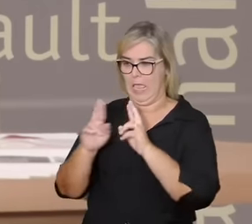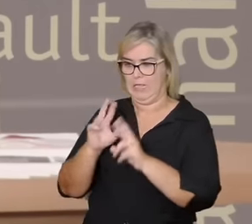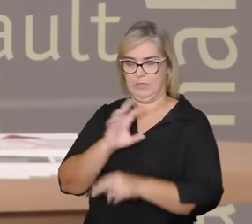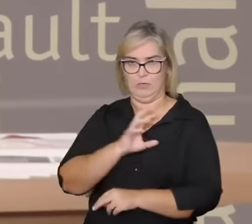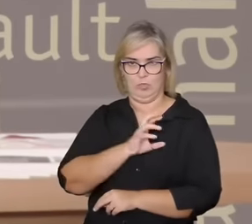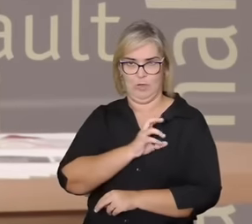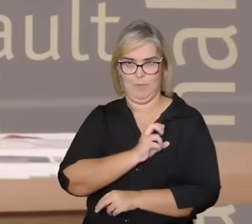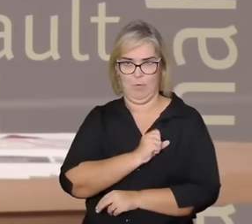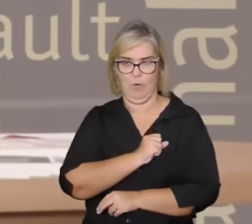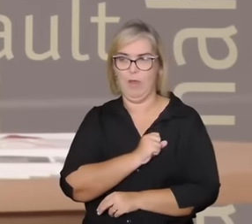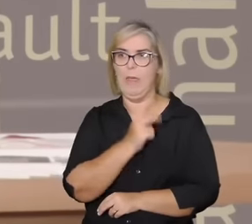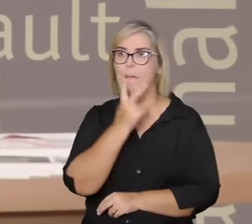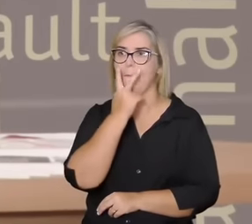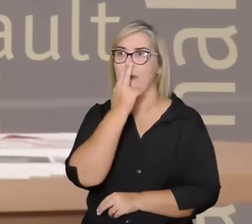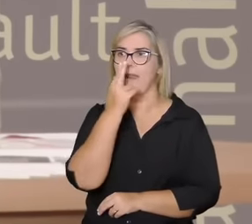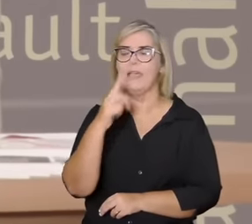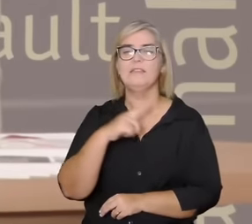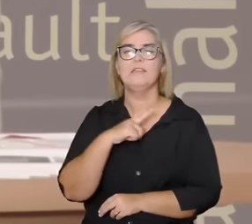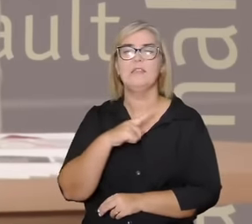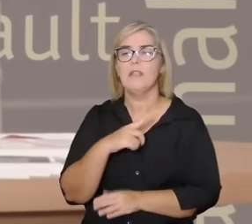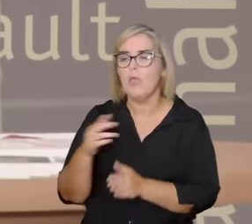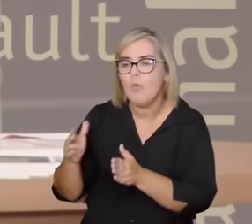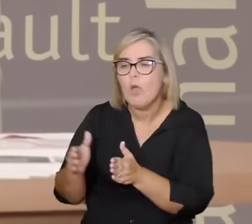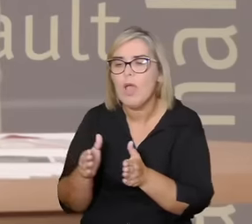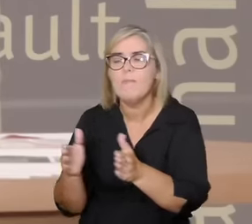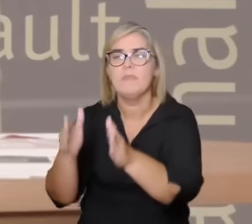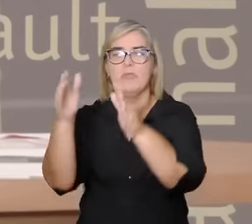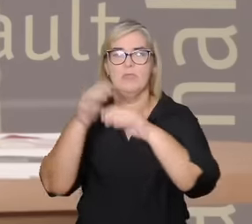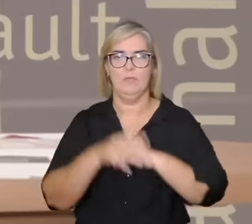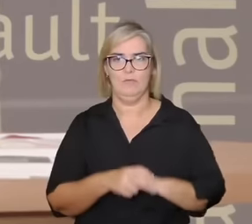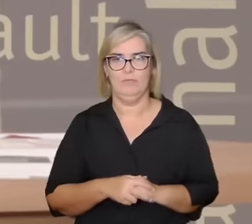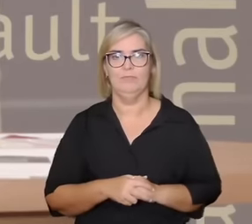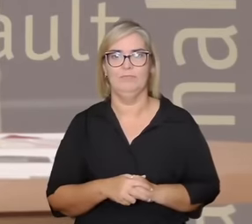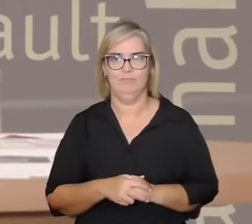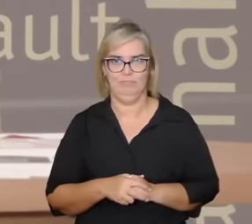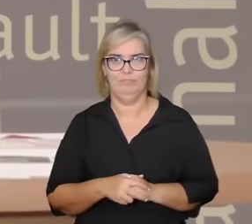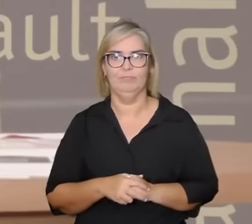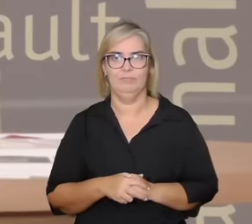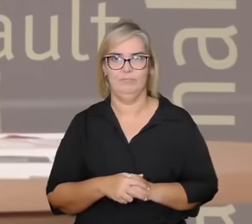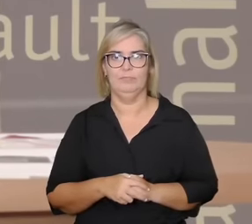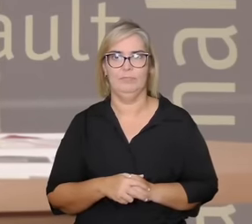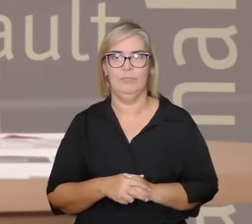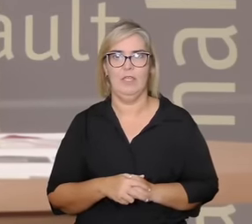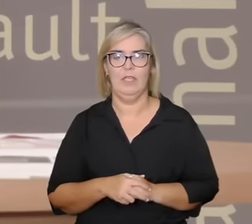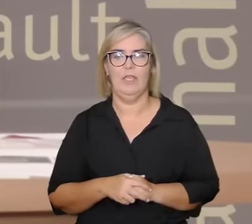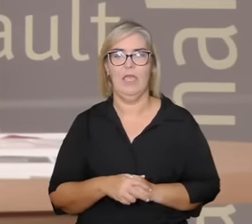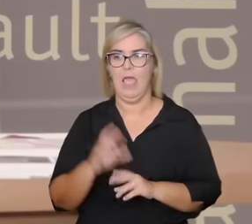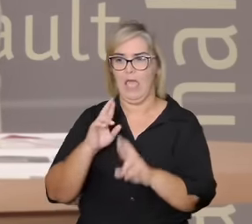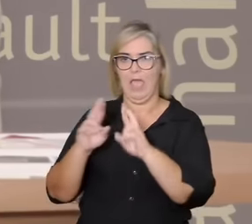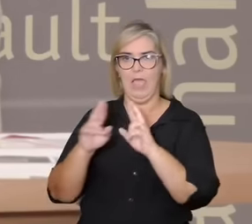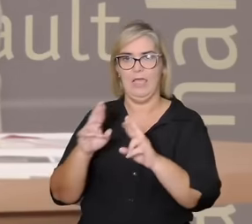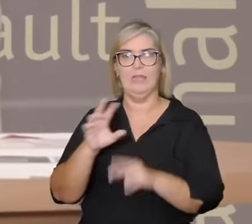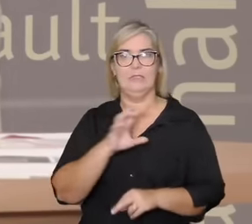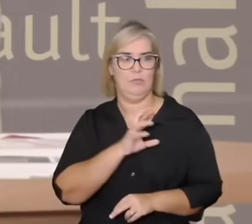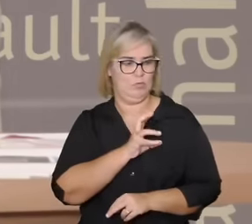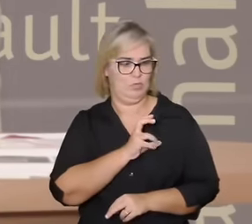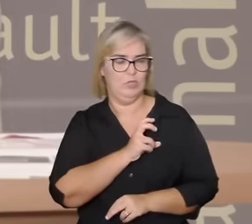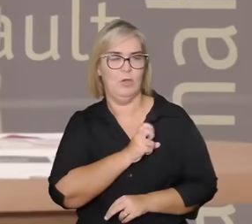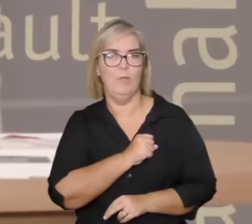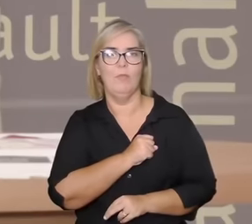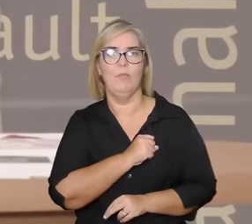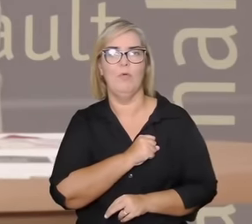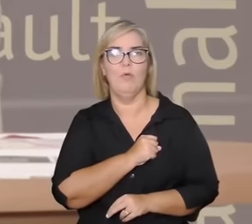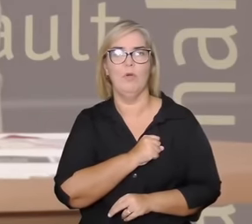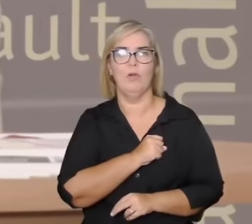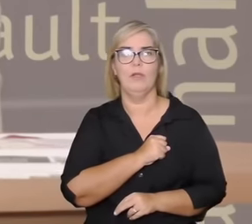travessia a relação amorosa ser uma travessia ser um percurso tem muita